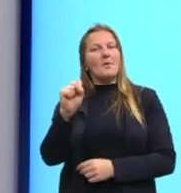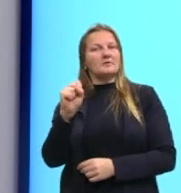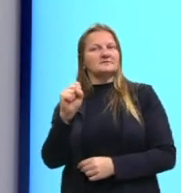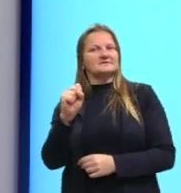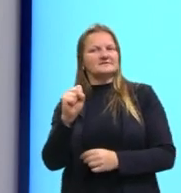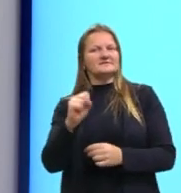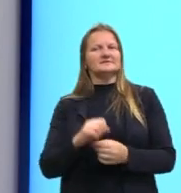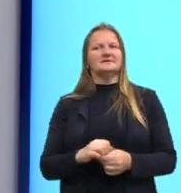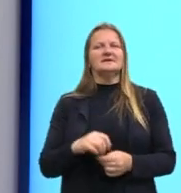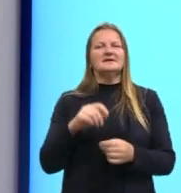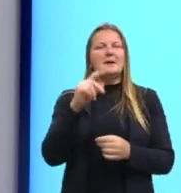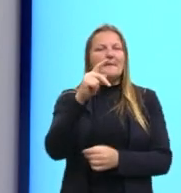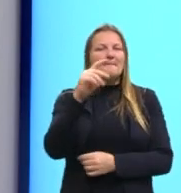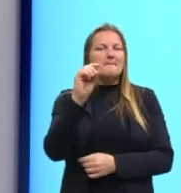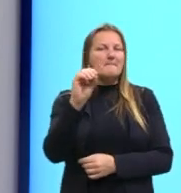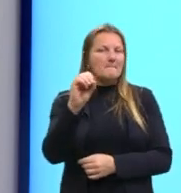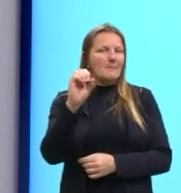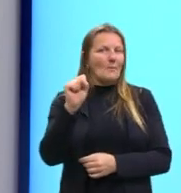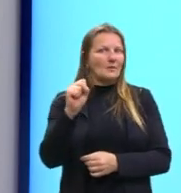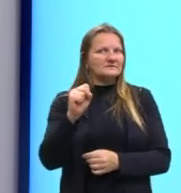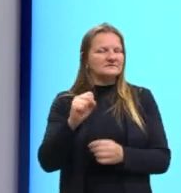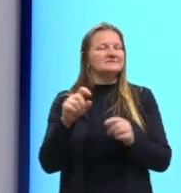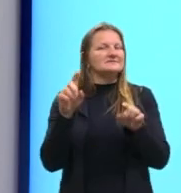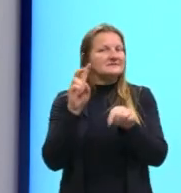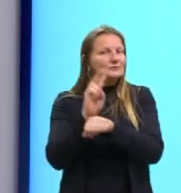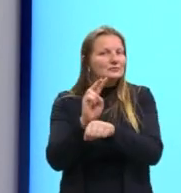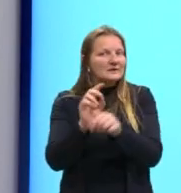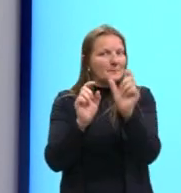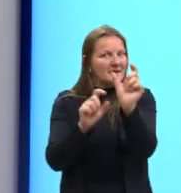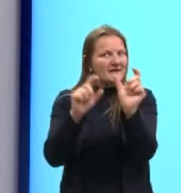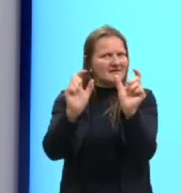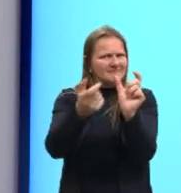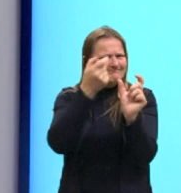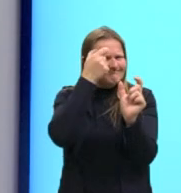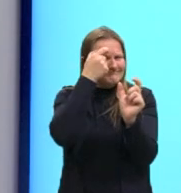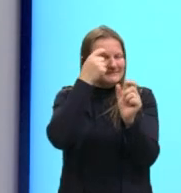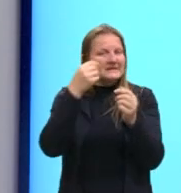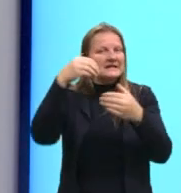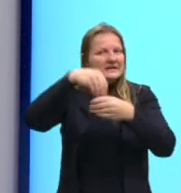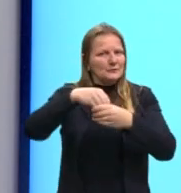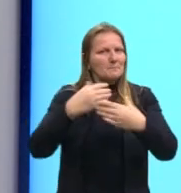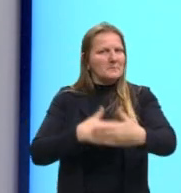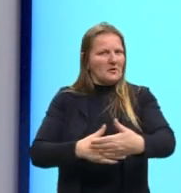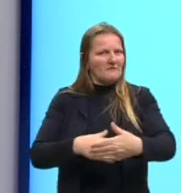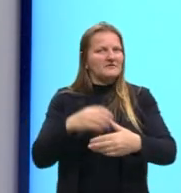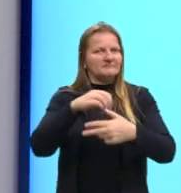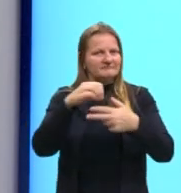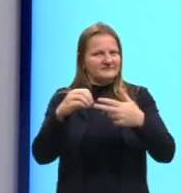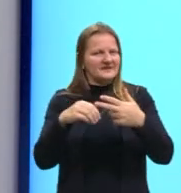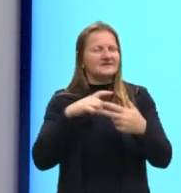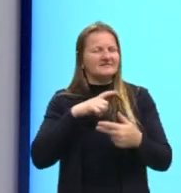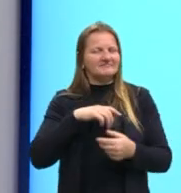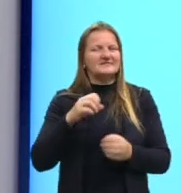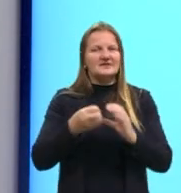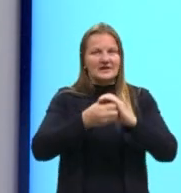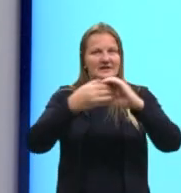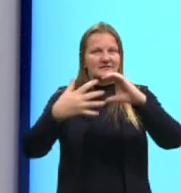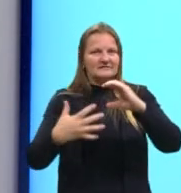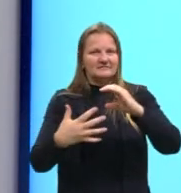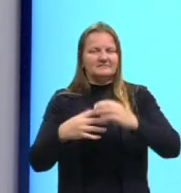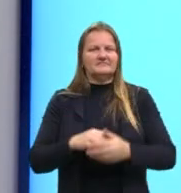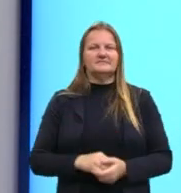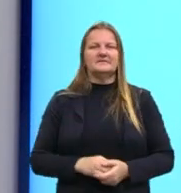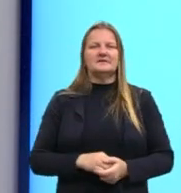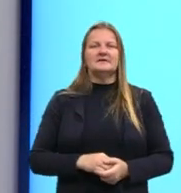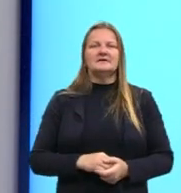Guardem esses termos. Guardem para que esses termos poderão fazer parte da prova. Esses termos, essas características. Então, há um